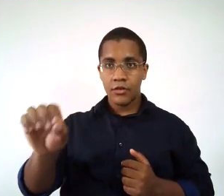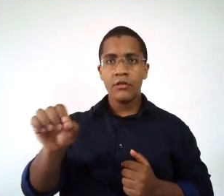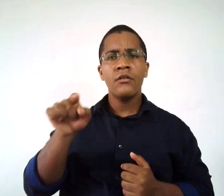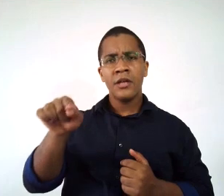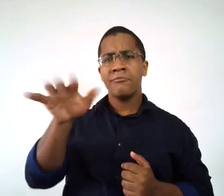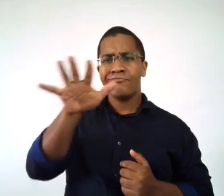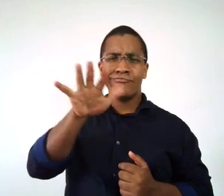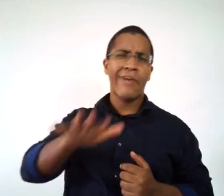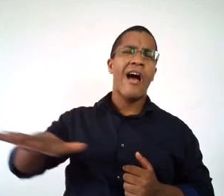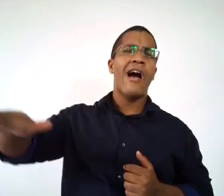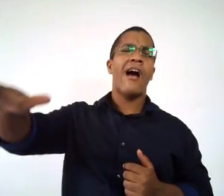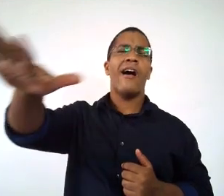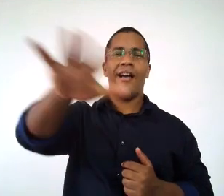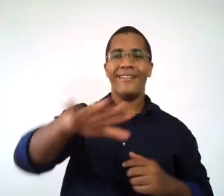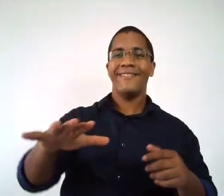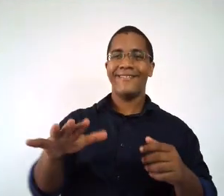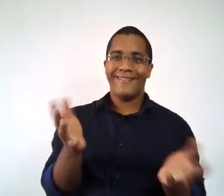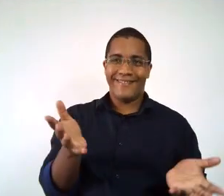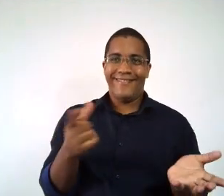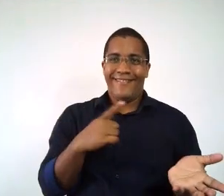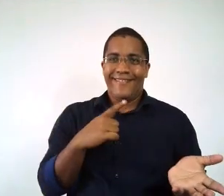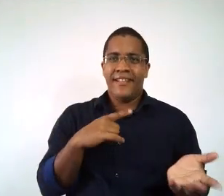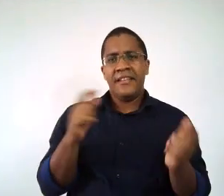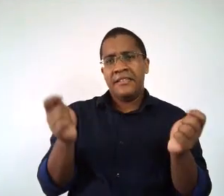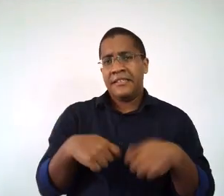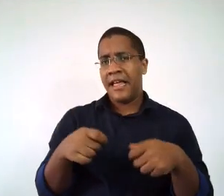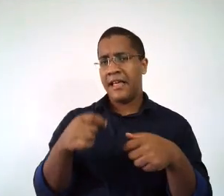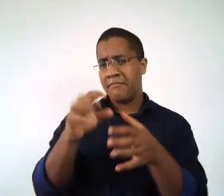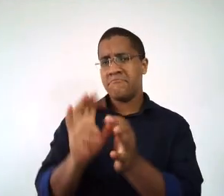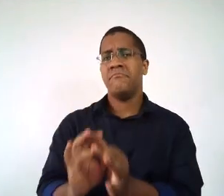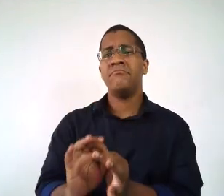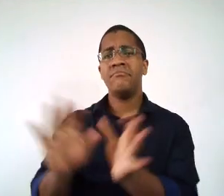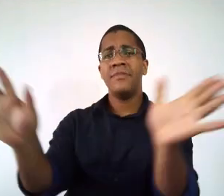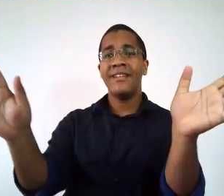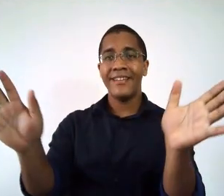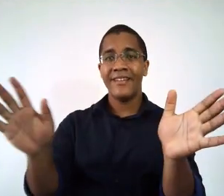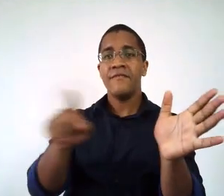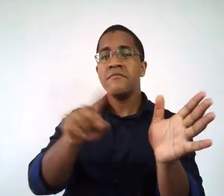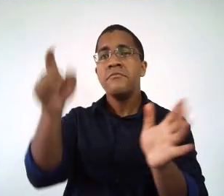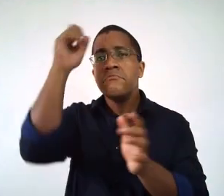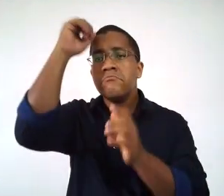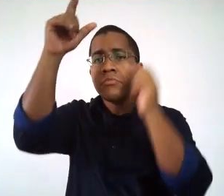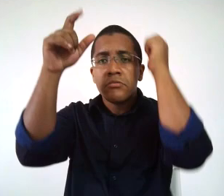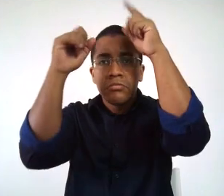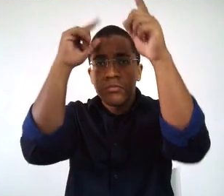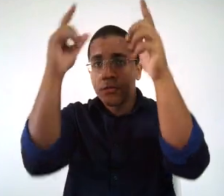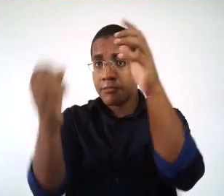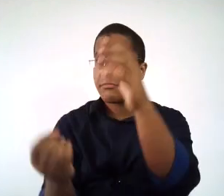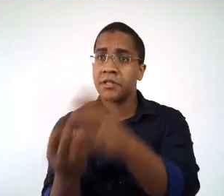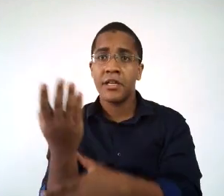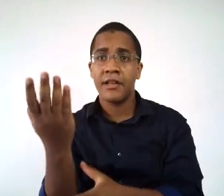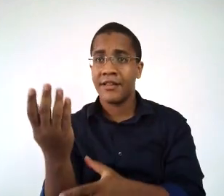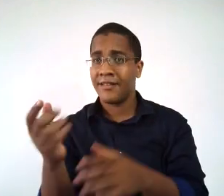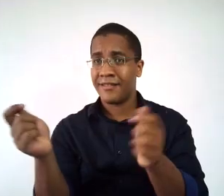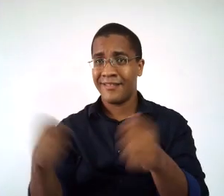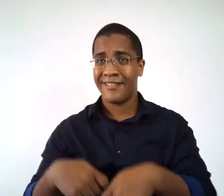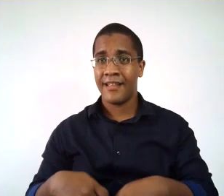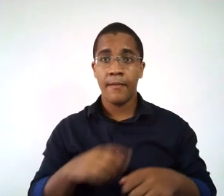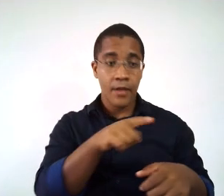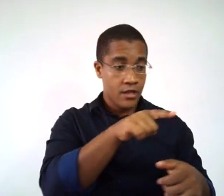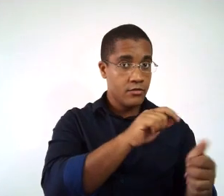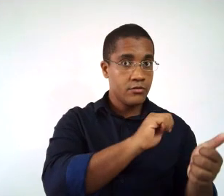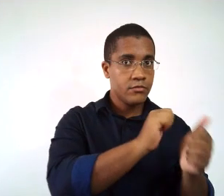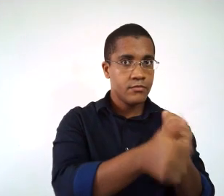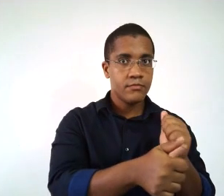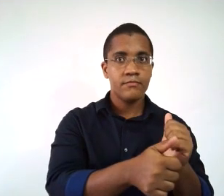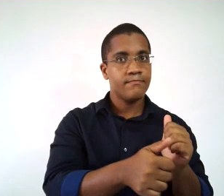ele é bem geral e ele amplia, na realidade, a possibilidade de você utilizar a sua criatividade. Já